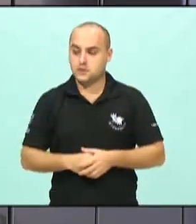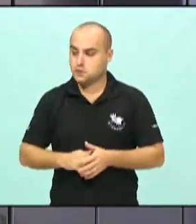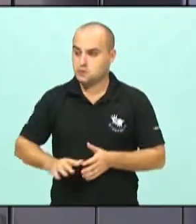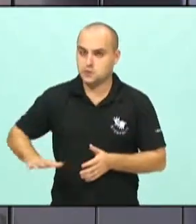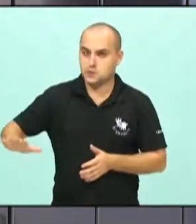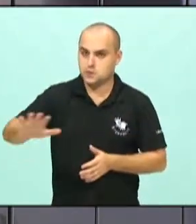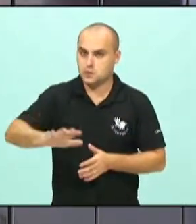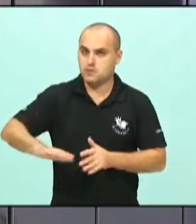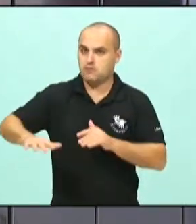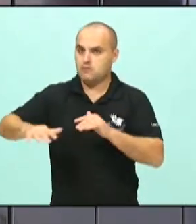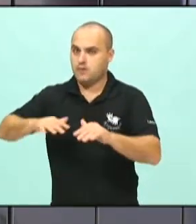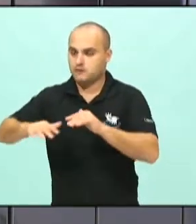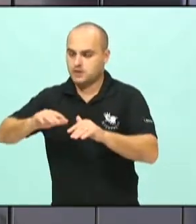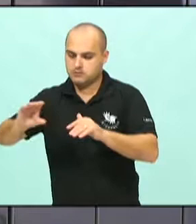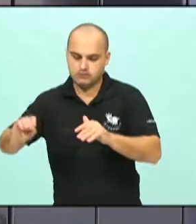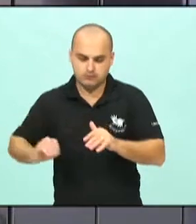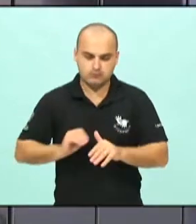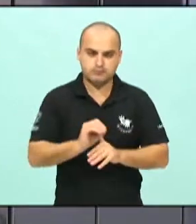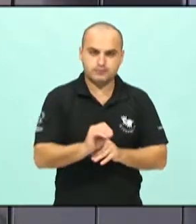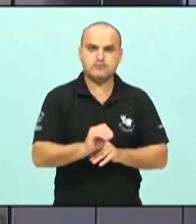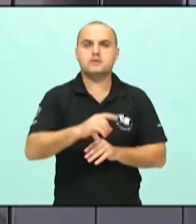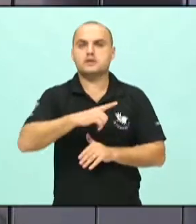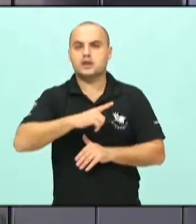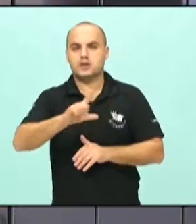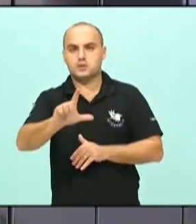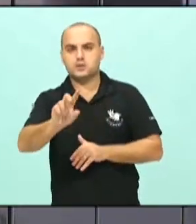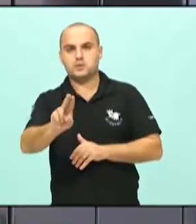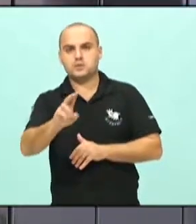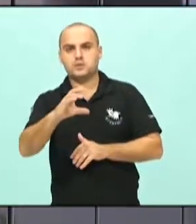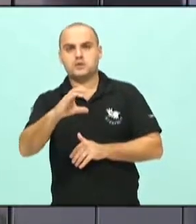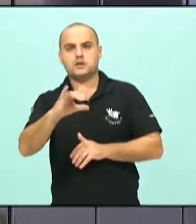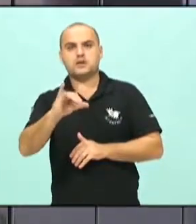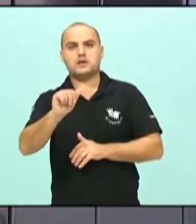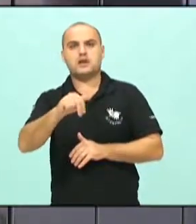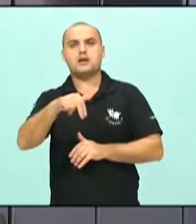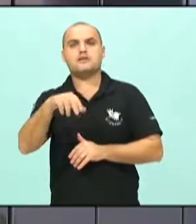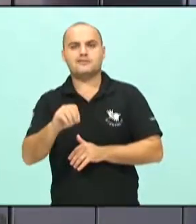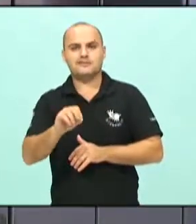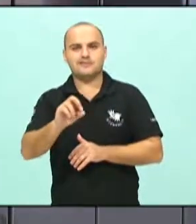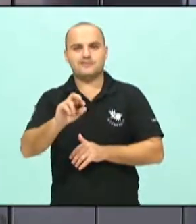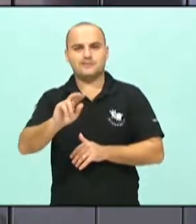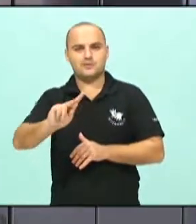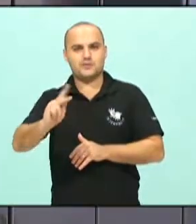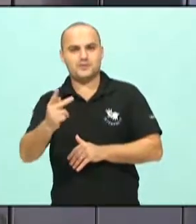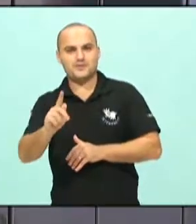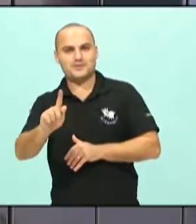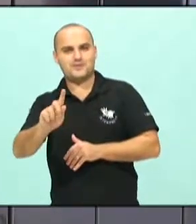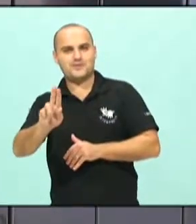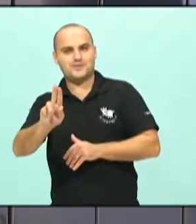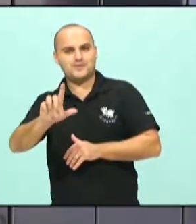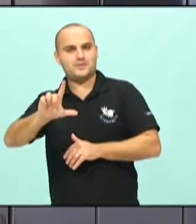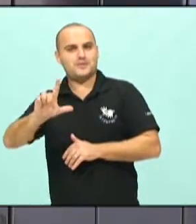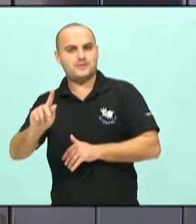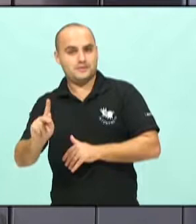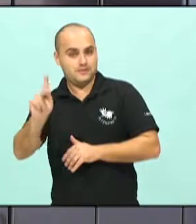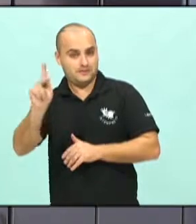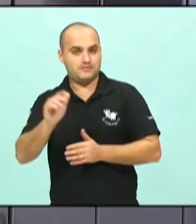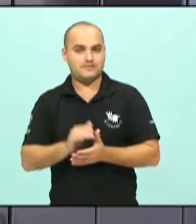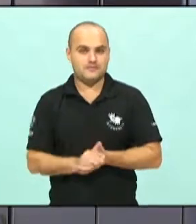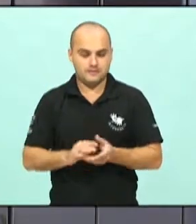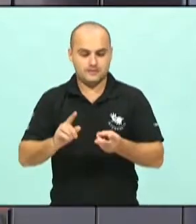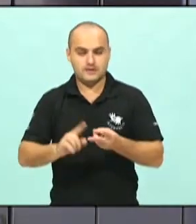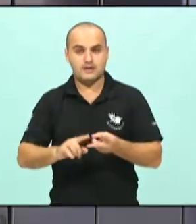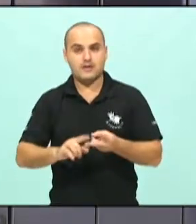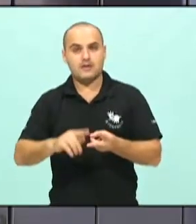eles têm a participação de Luciano Huck, tem a participação do Paulo Lenco, que, através do movimento Renova Brasil,